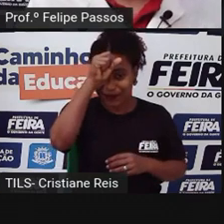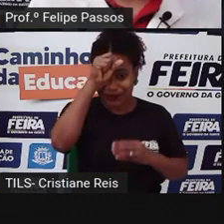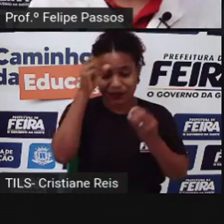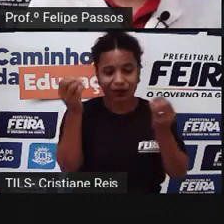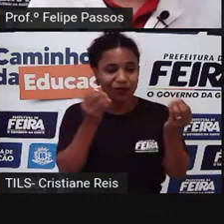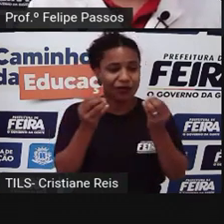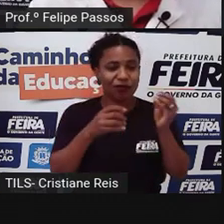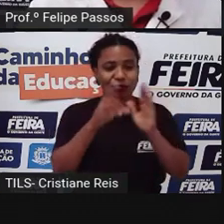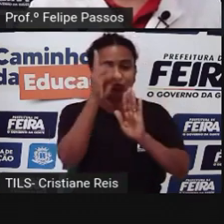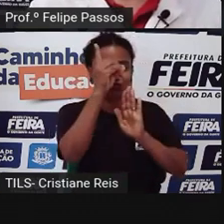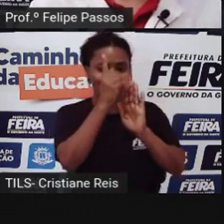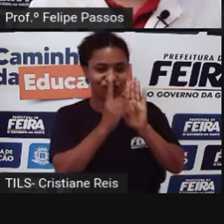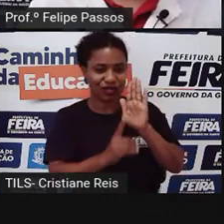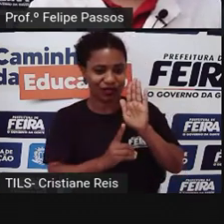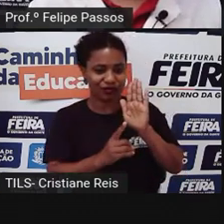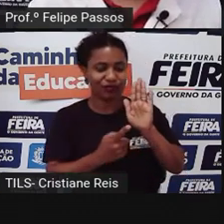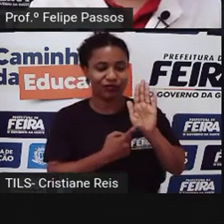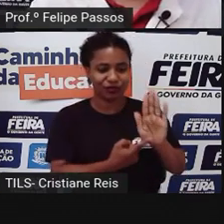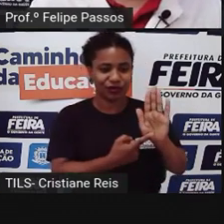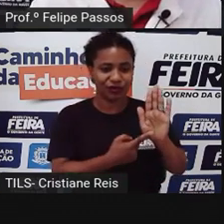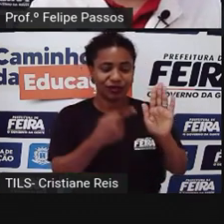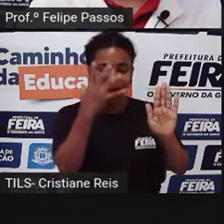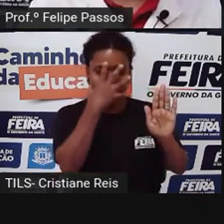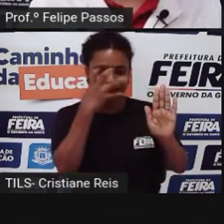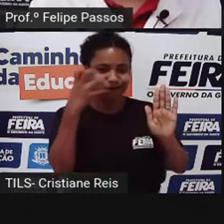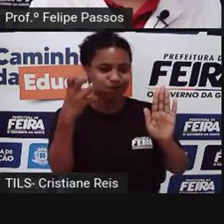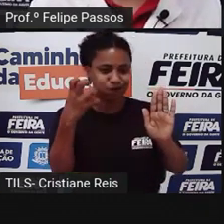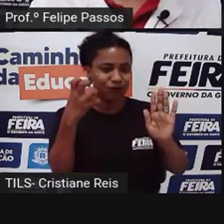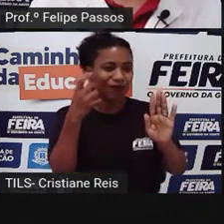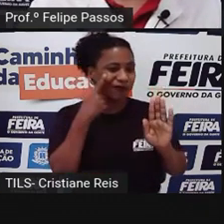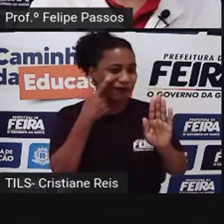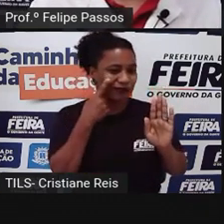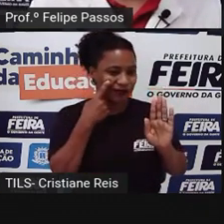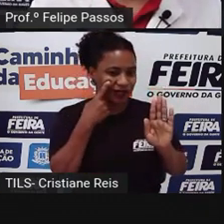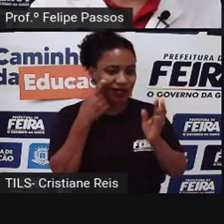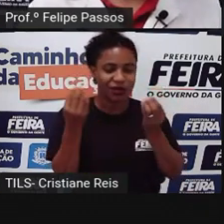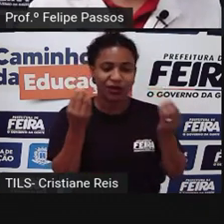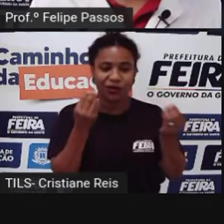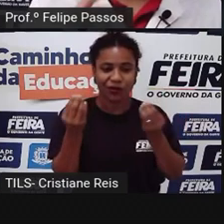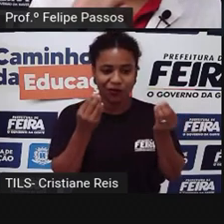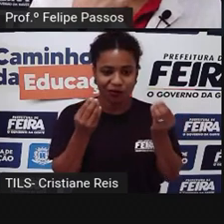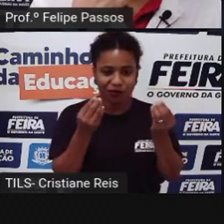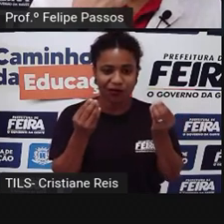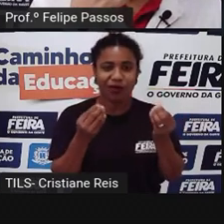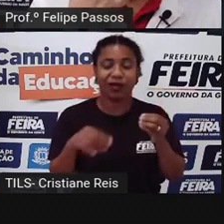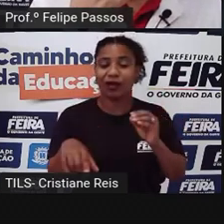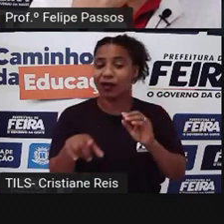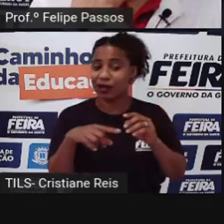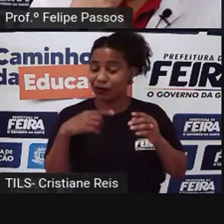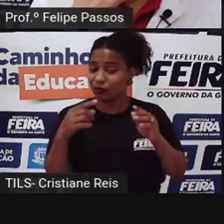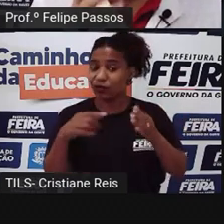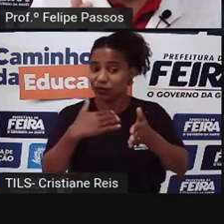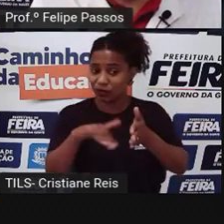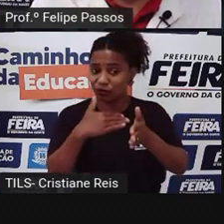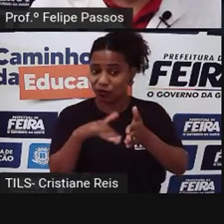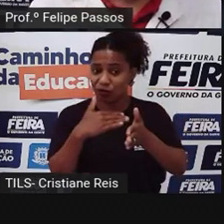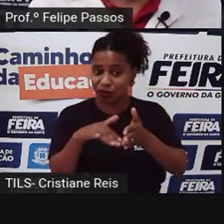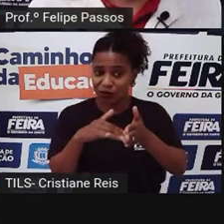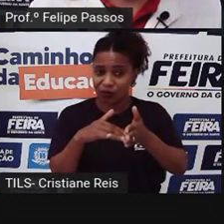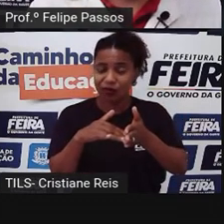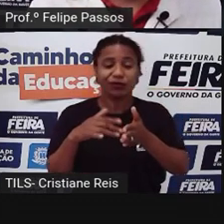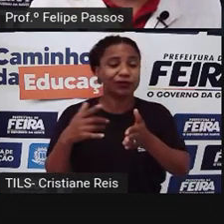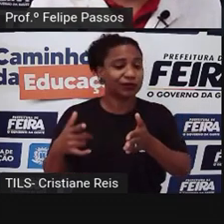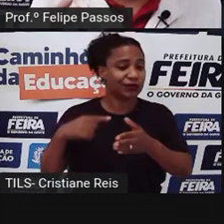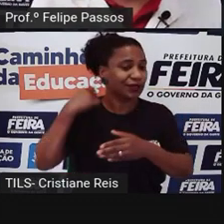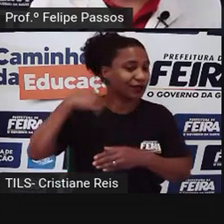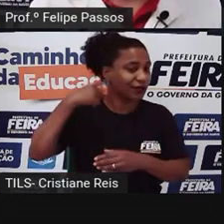direito de imagem. É um vídeo de um escritório de advocacia. Então, o pessoal entende de lei. E ela vai falar aqui para